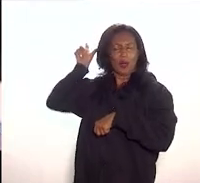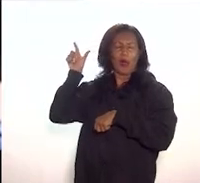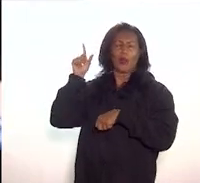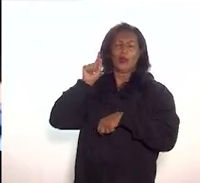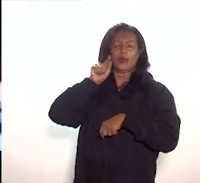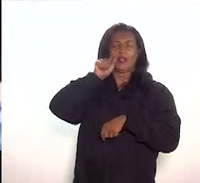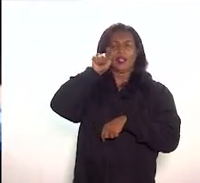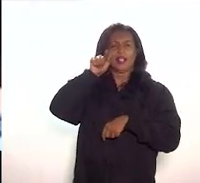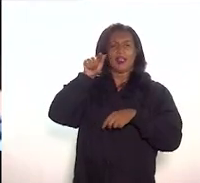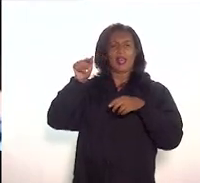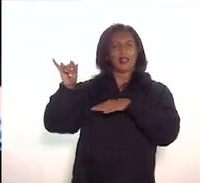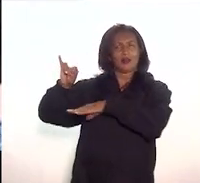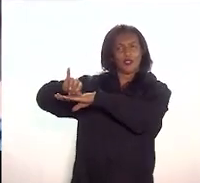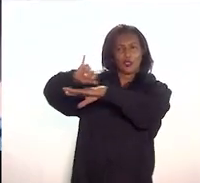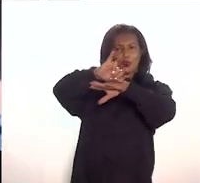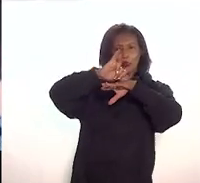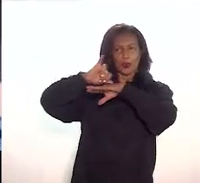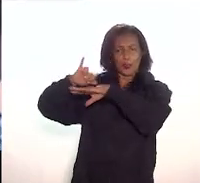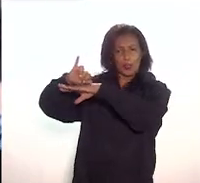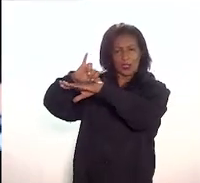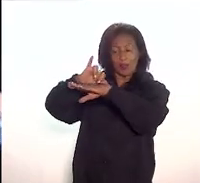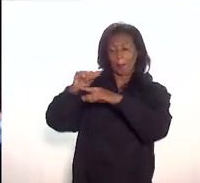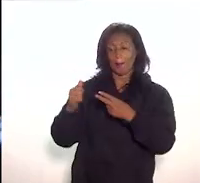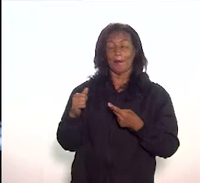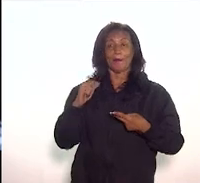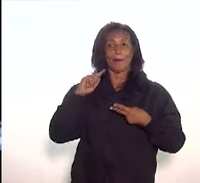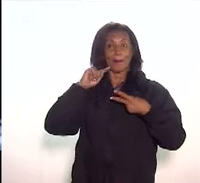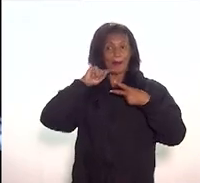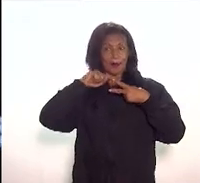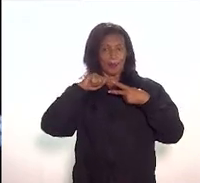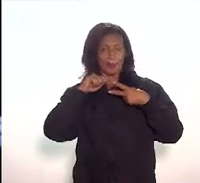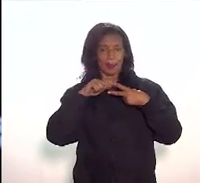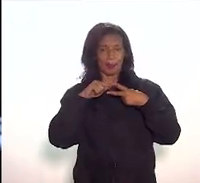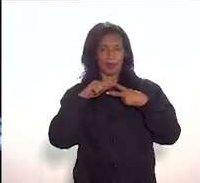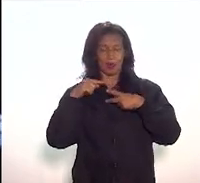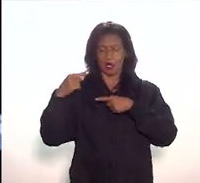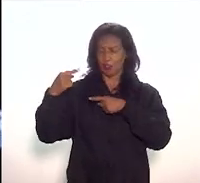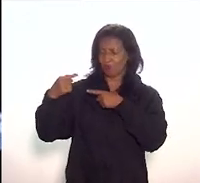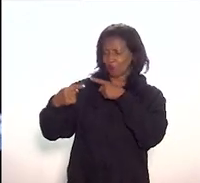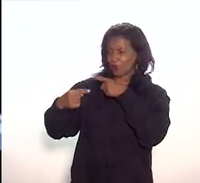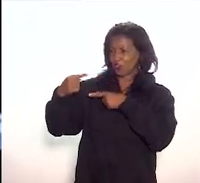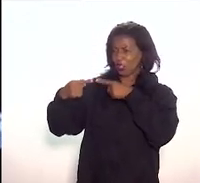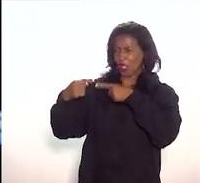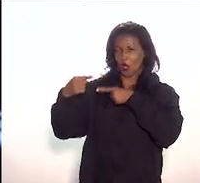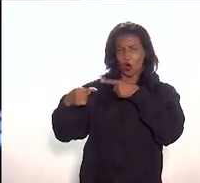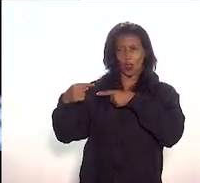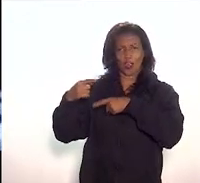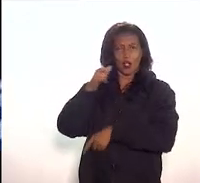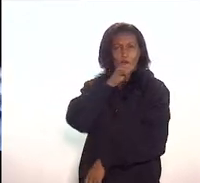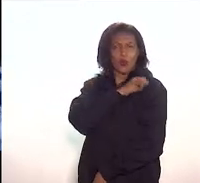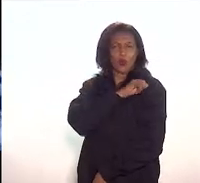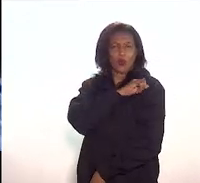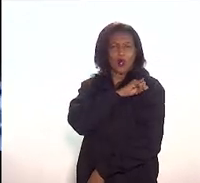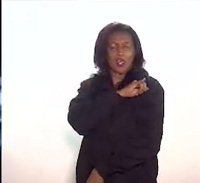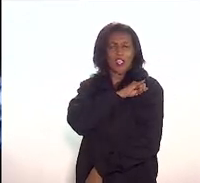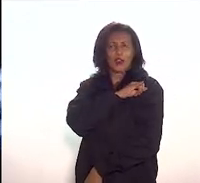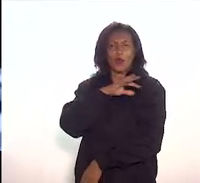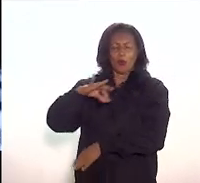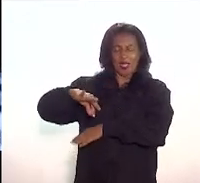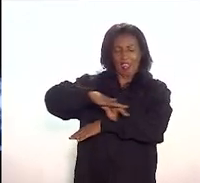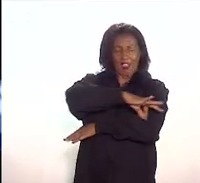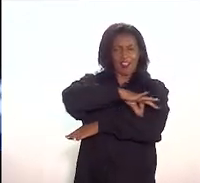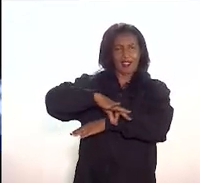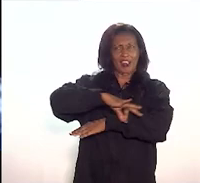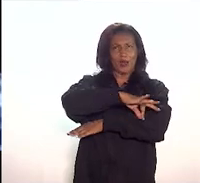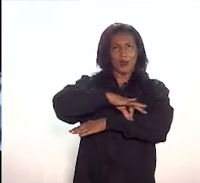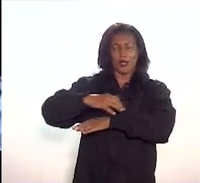exposição. Primeiramente, o projeto ele dialoga com a alcunha do Rio de Janeiro capital mundial da arquitetura. Então, o título que o